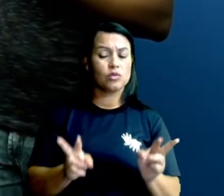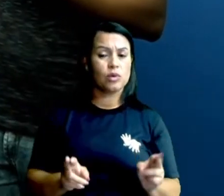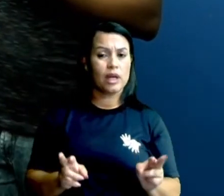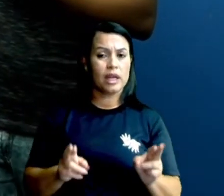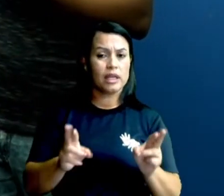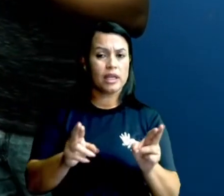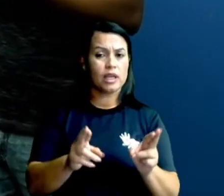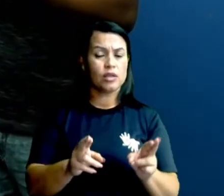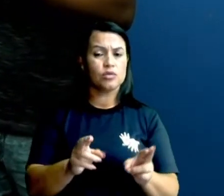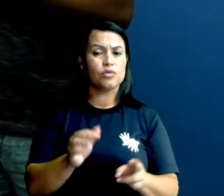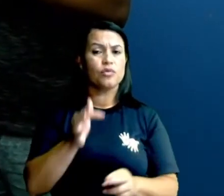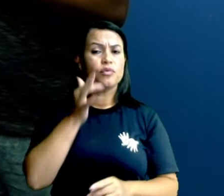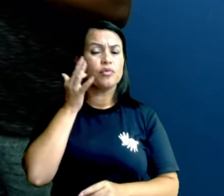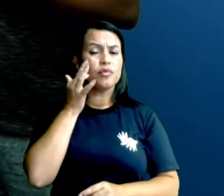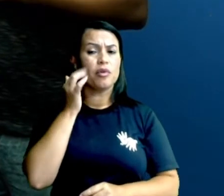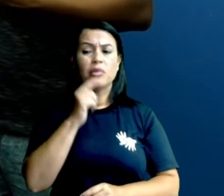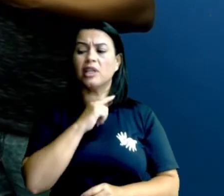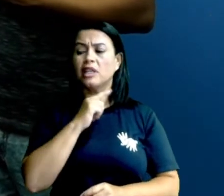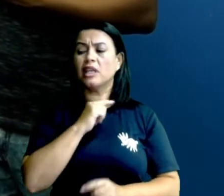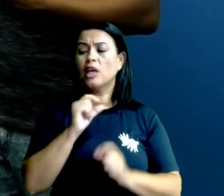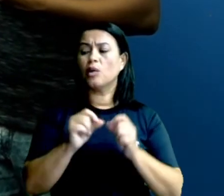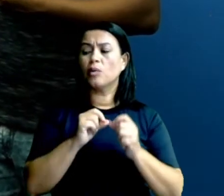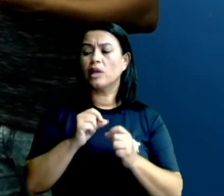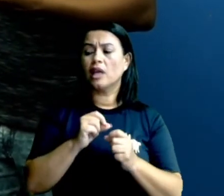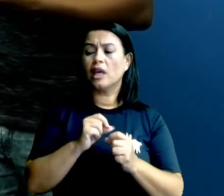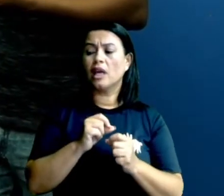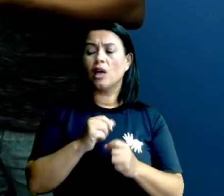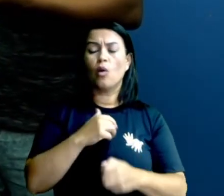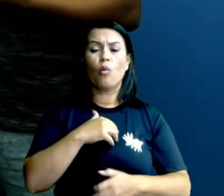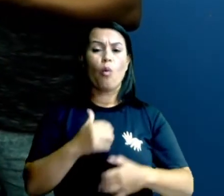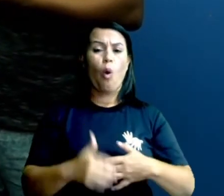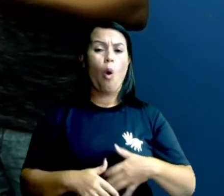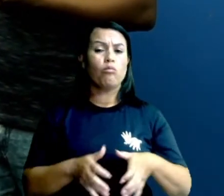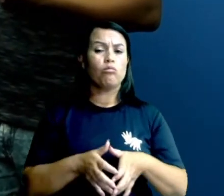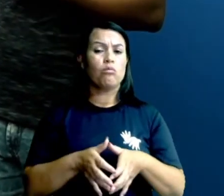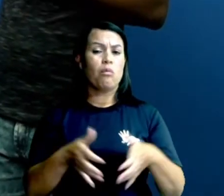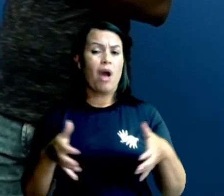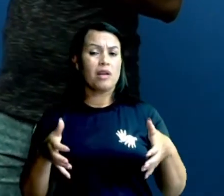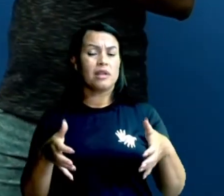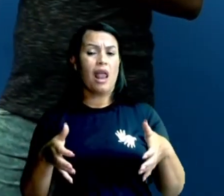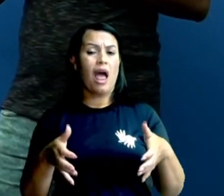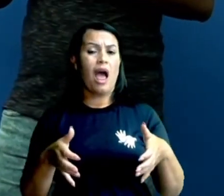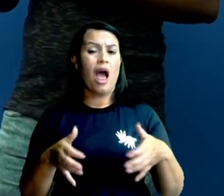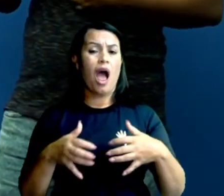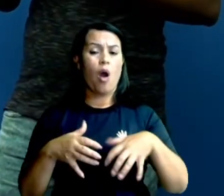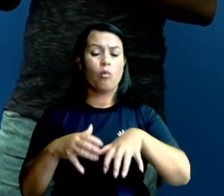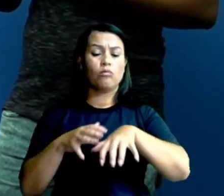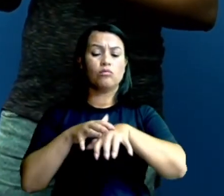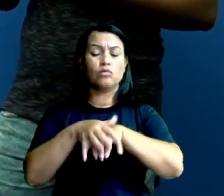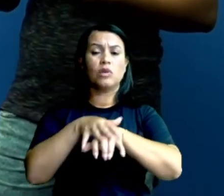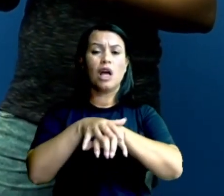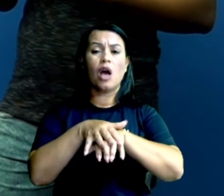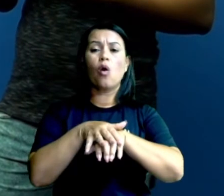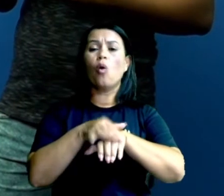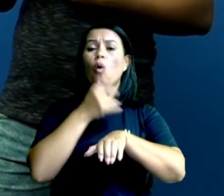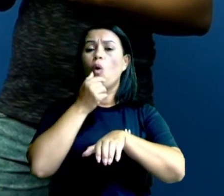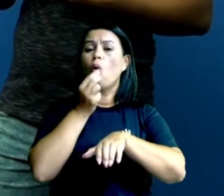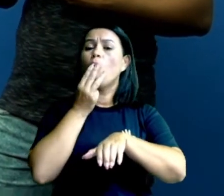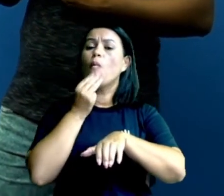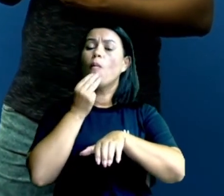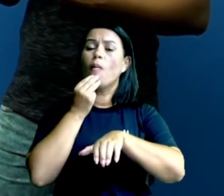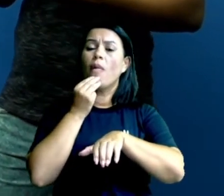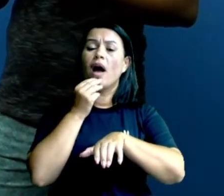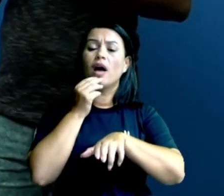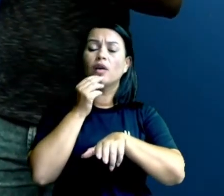fêmea possui um abdômen mais largo, o macho tem uma fenda mais estreita no seu